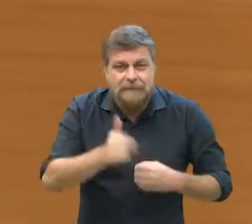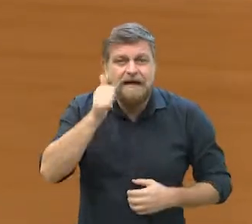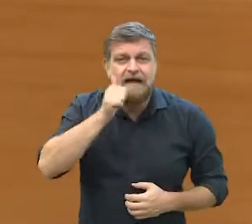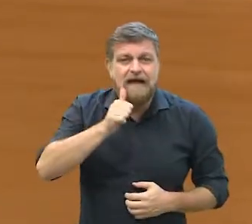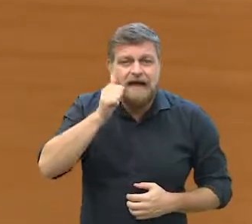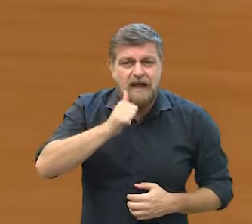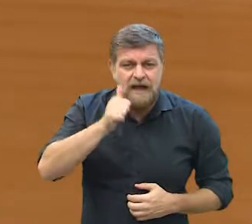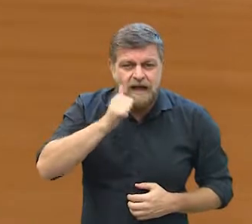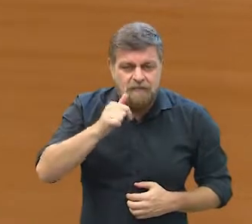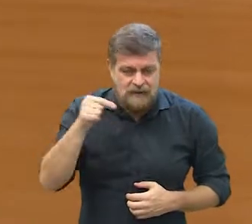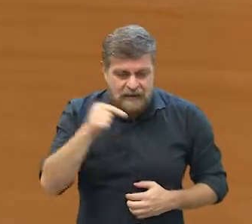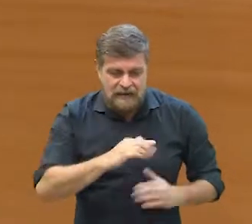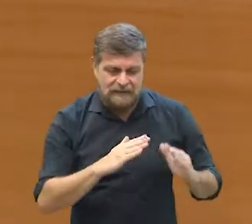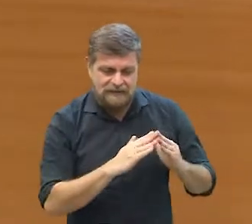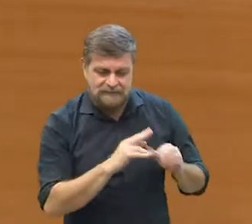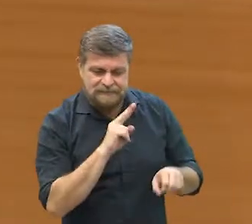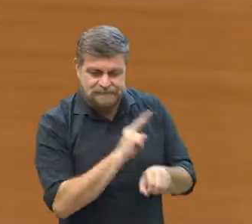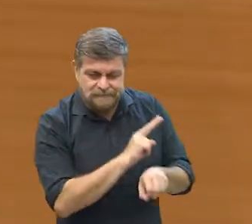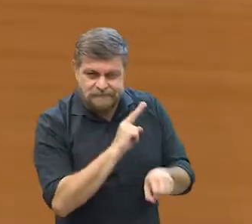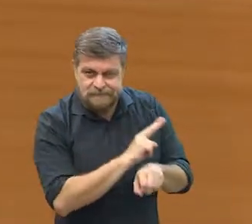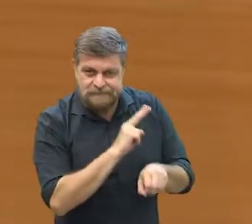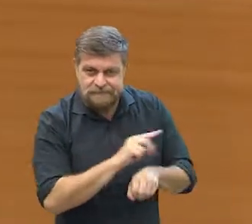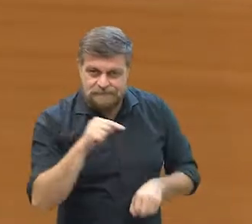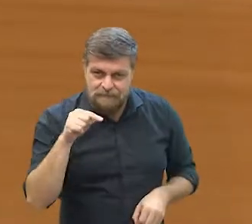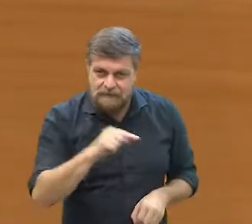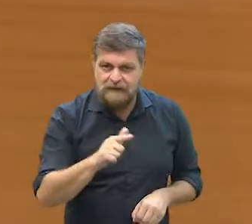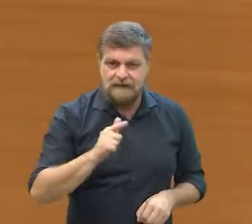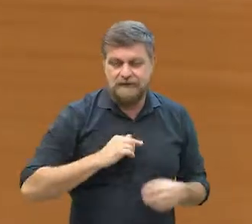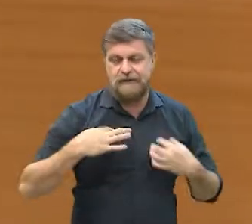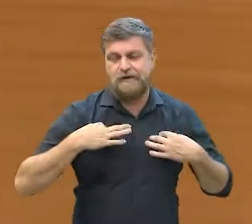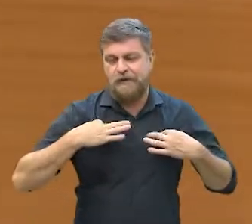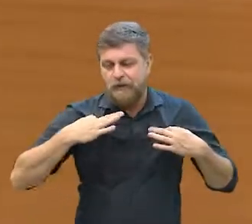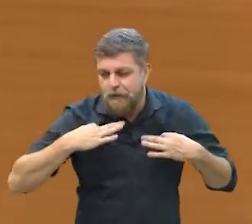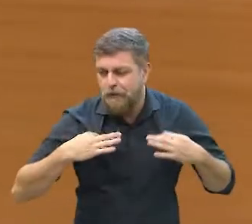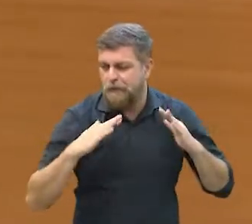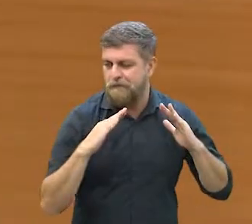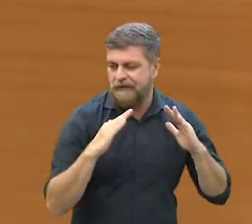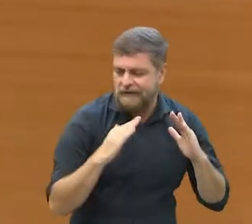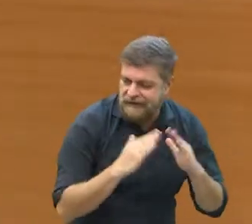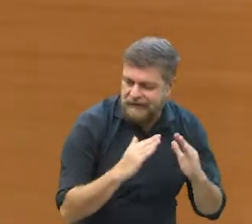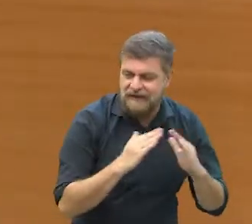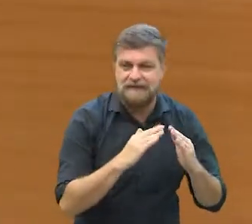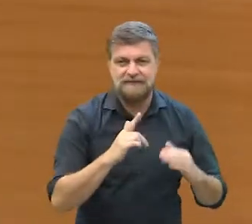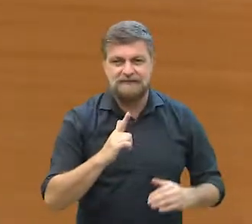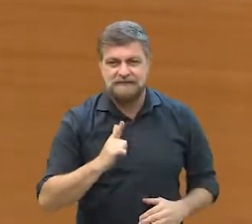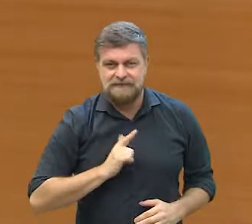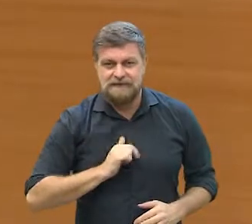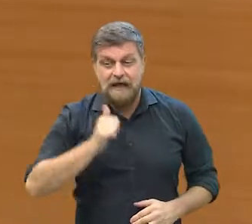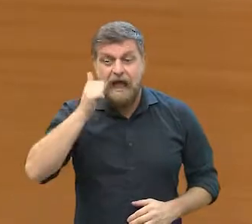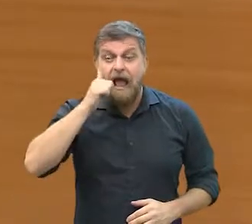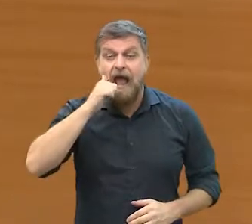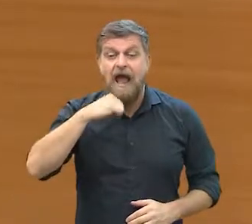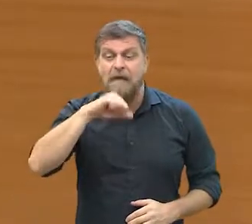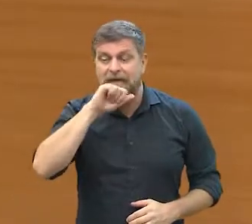é quem põe comida em casa, quem garante vestuário, moradia, né? Principalmente as mães solo.